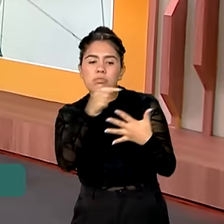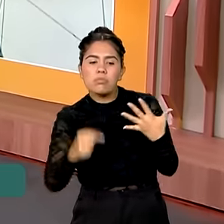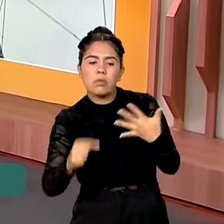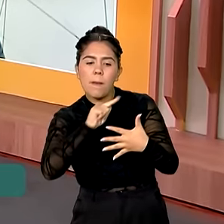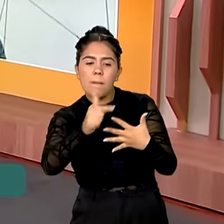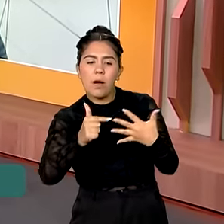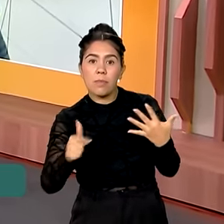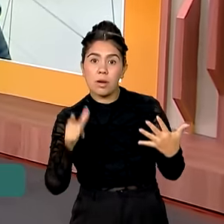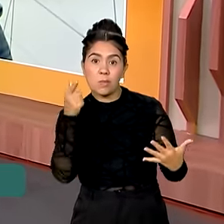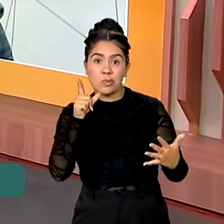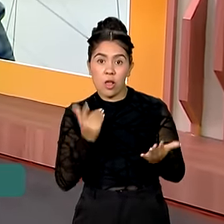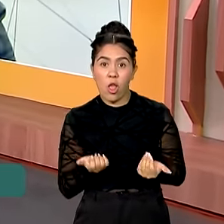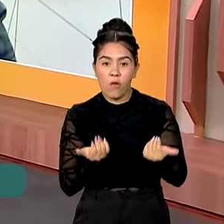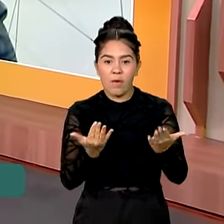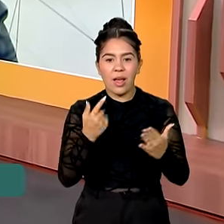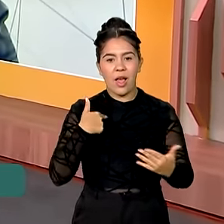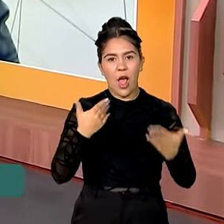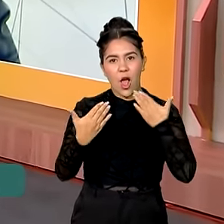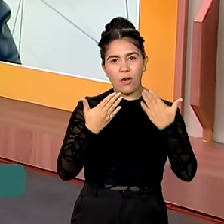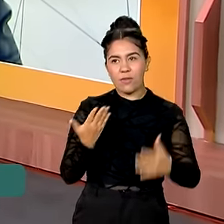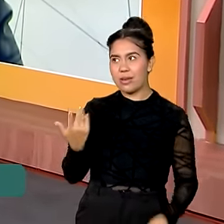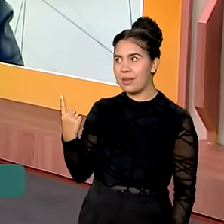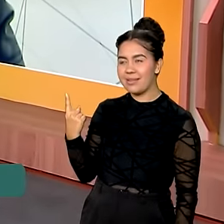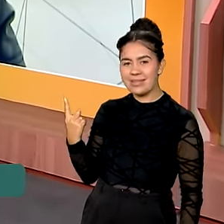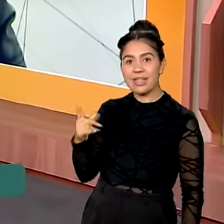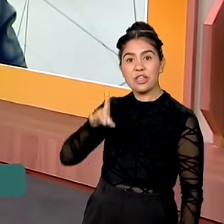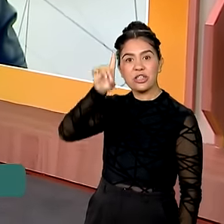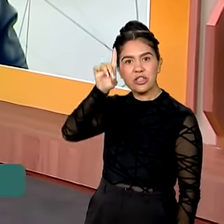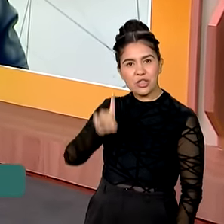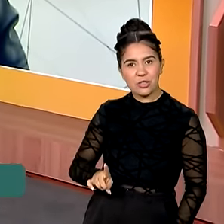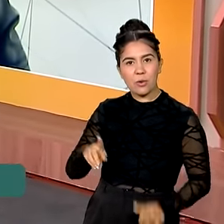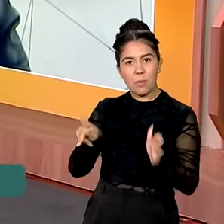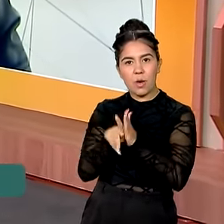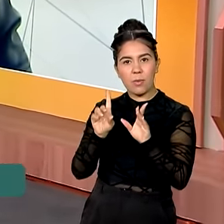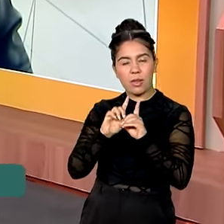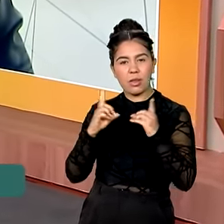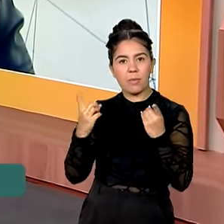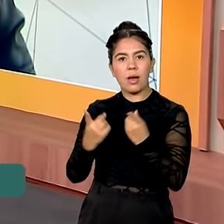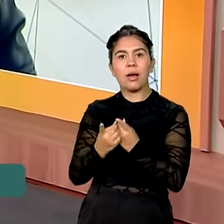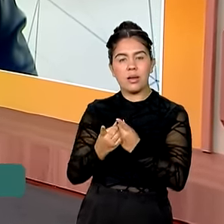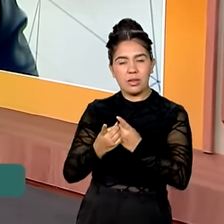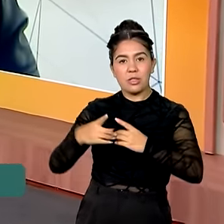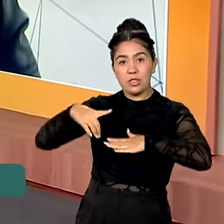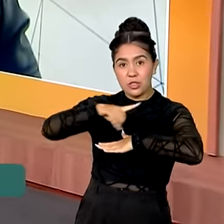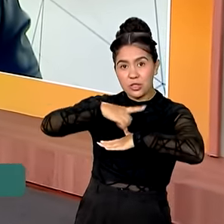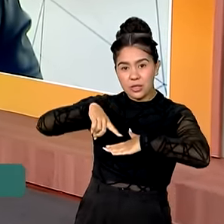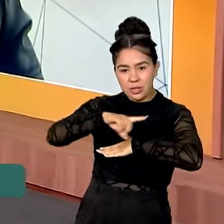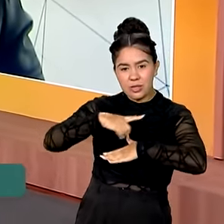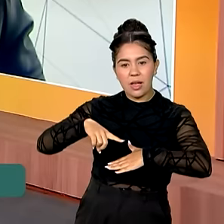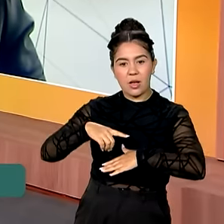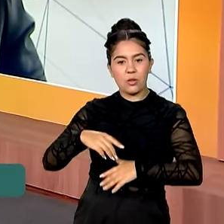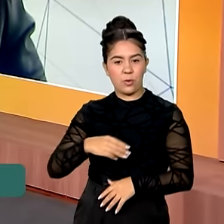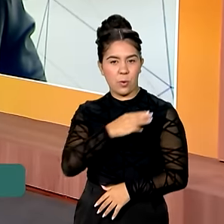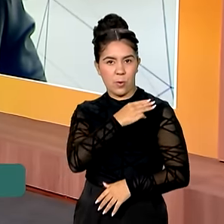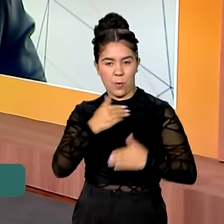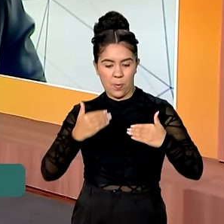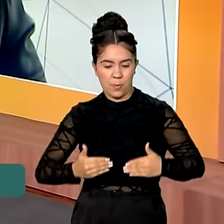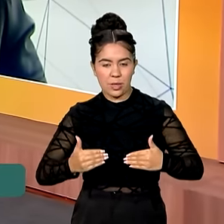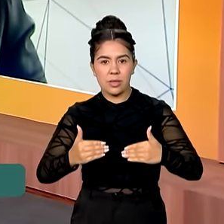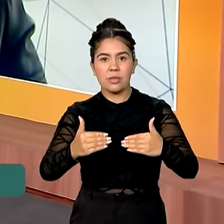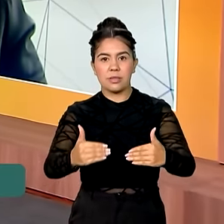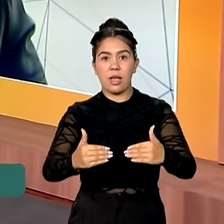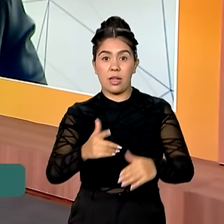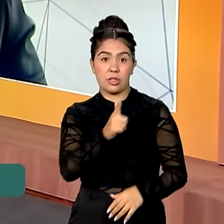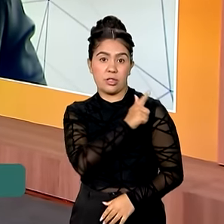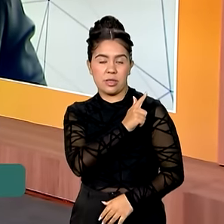agora com o diretor do Departamento de Identidade Digital do Ministério da Gestão e Inovação em Serviços Públicos, Hudson